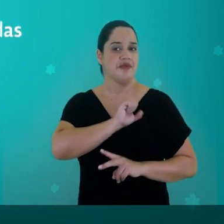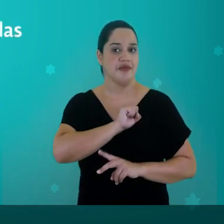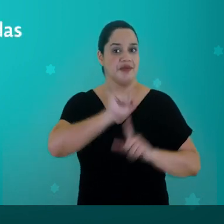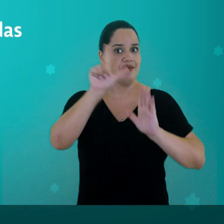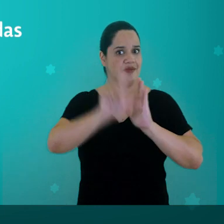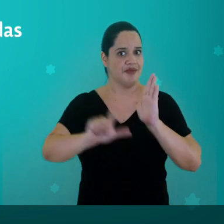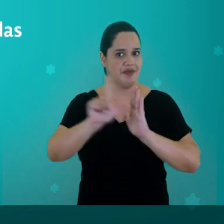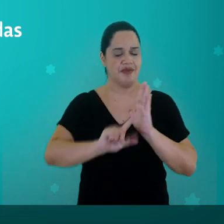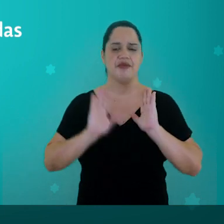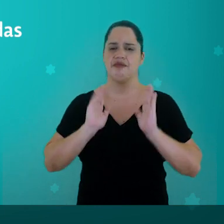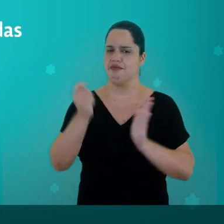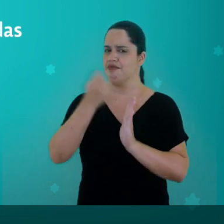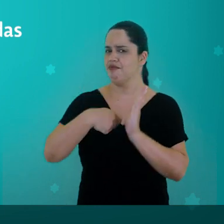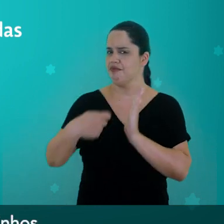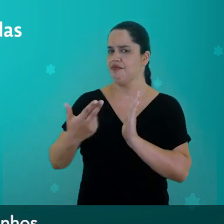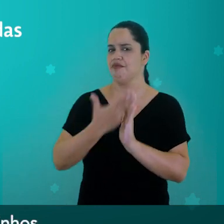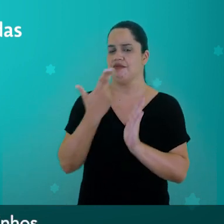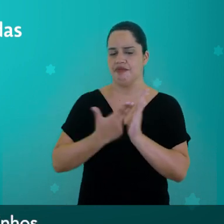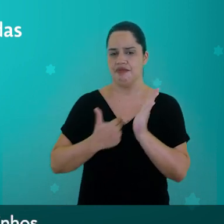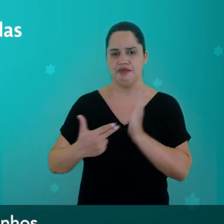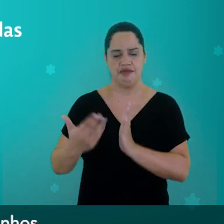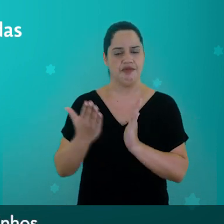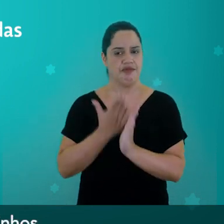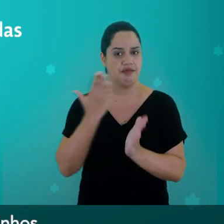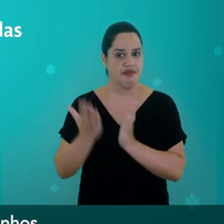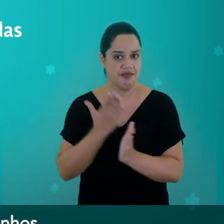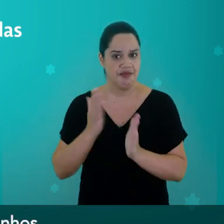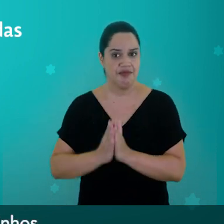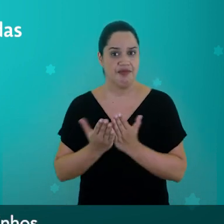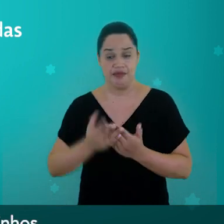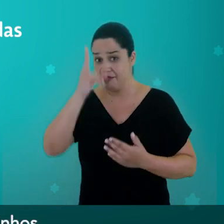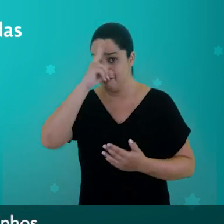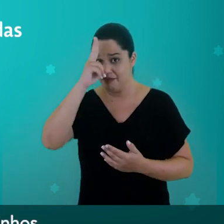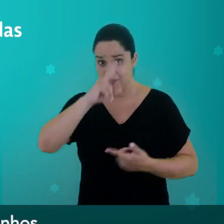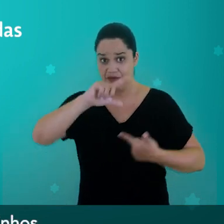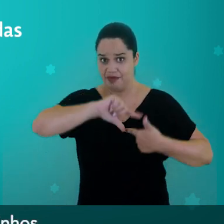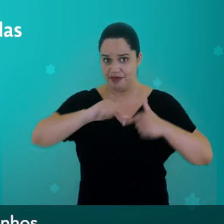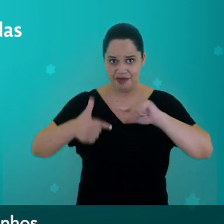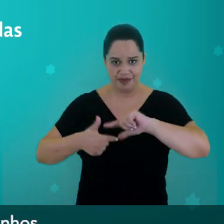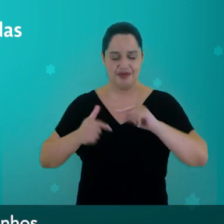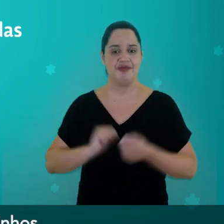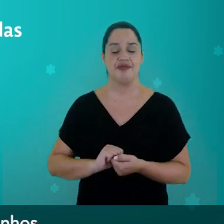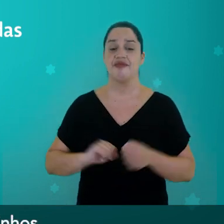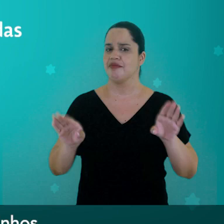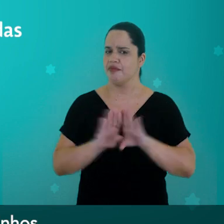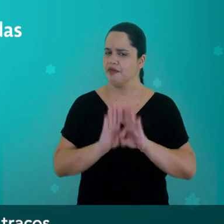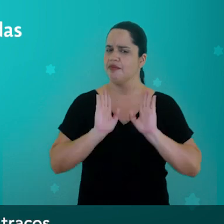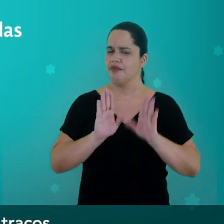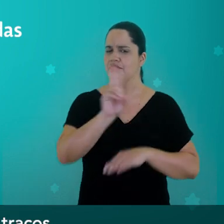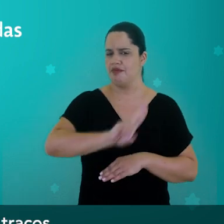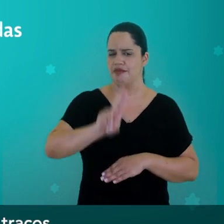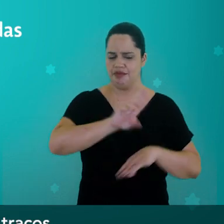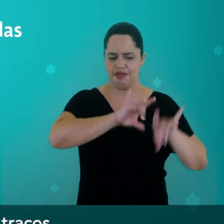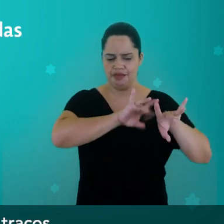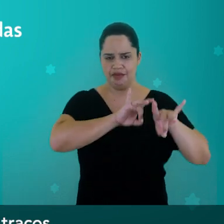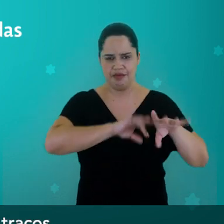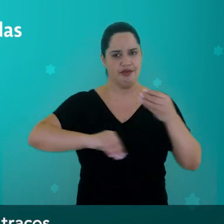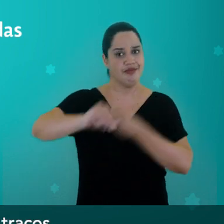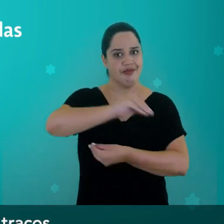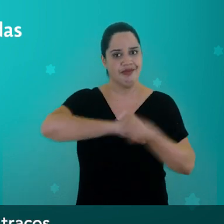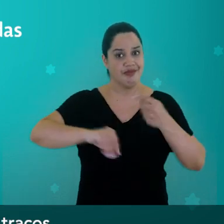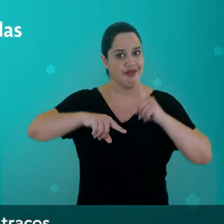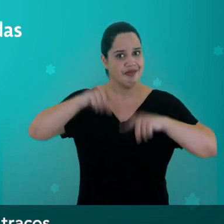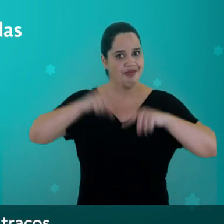muito a literatura. Já ilustrou livros, revistas e histórias em quadrinhos, usando várias